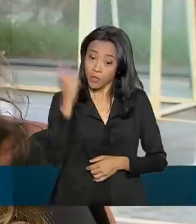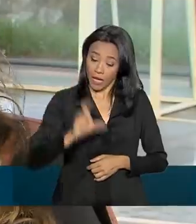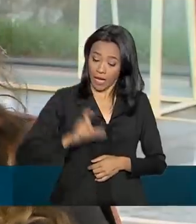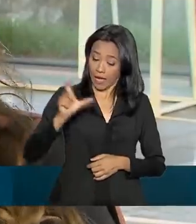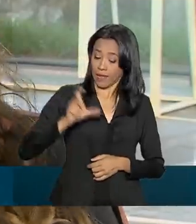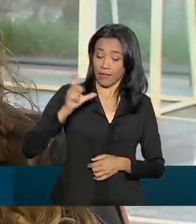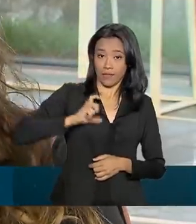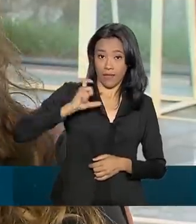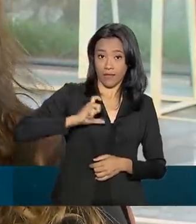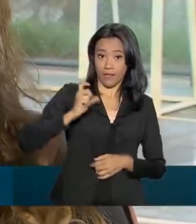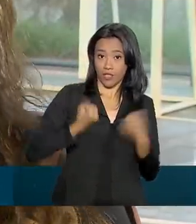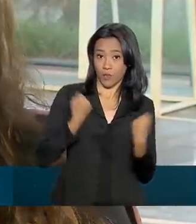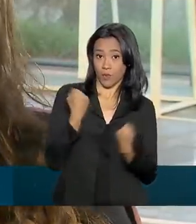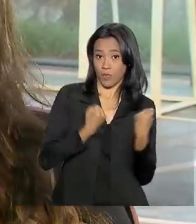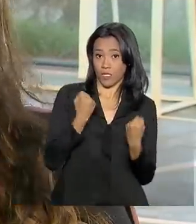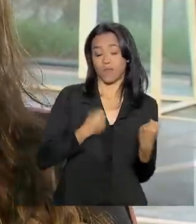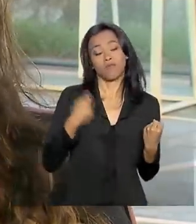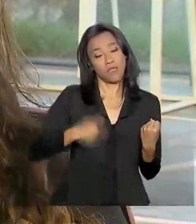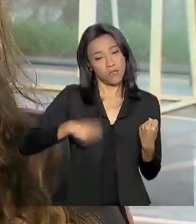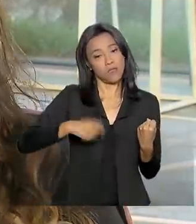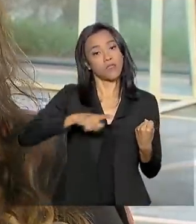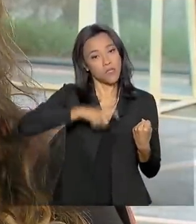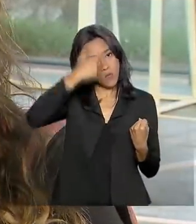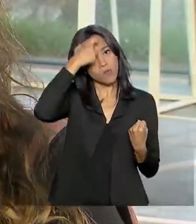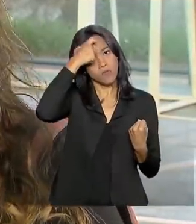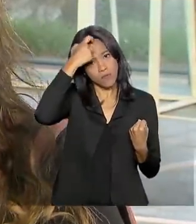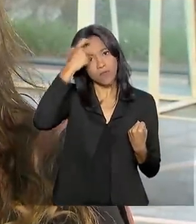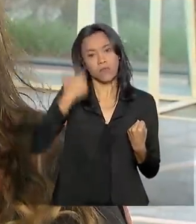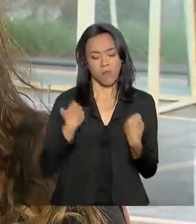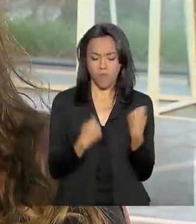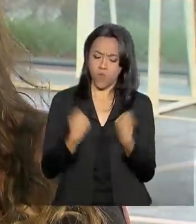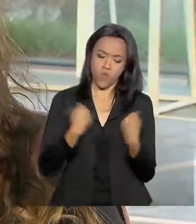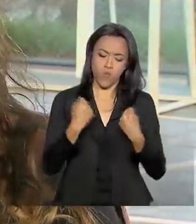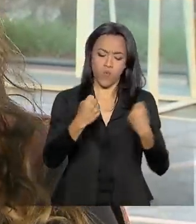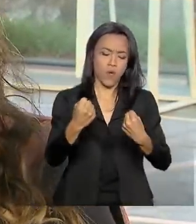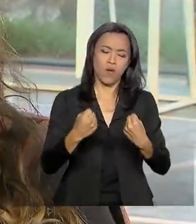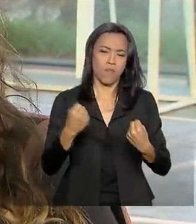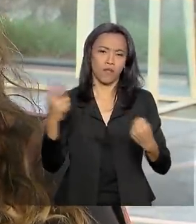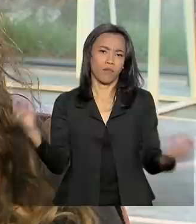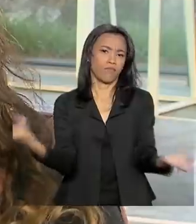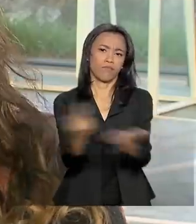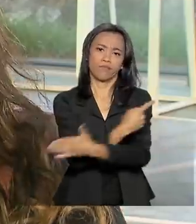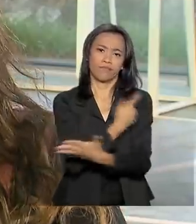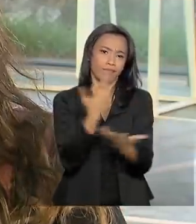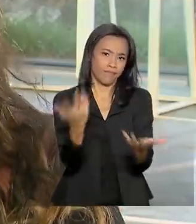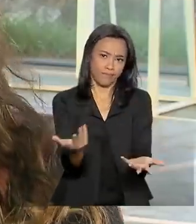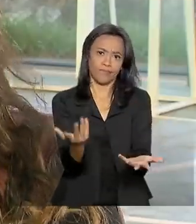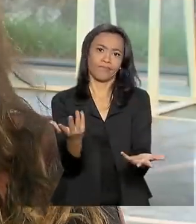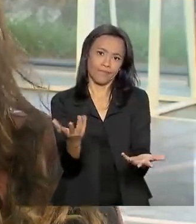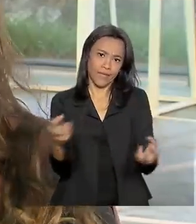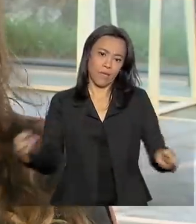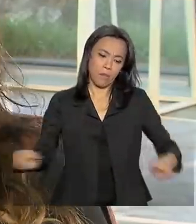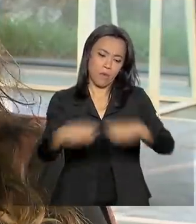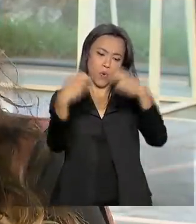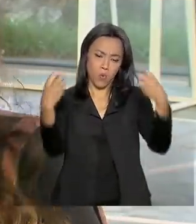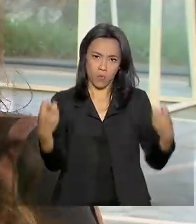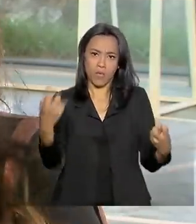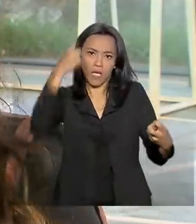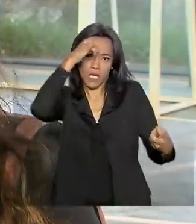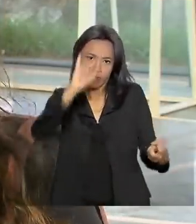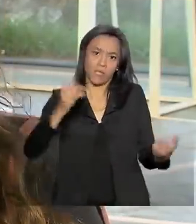agora precisam estar conscientes no trânsito para não causar esses acidentes e